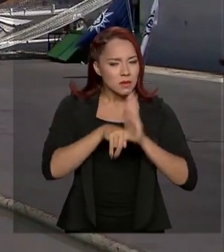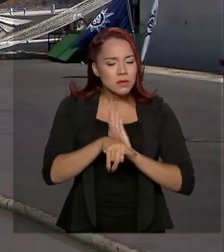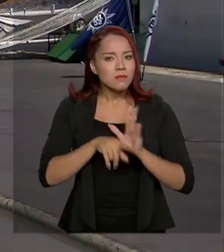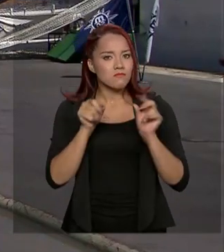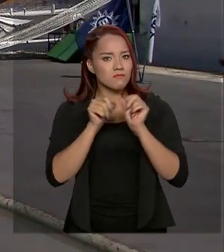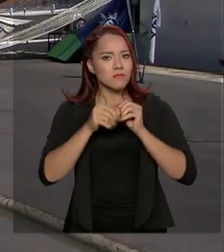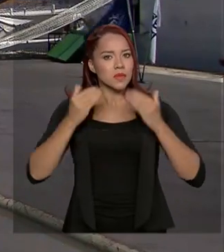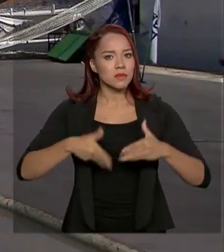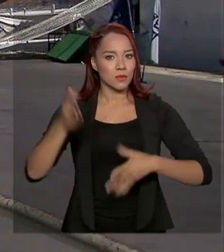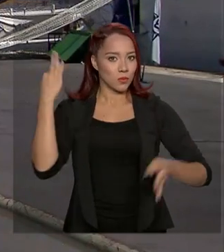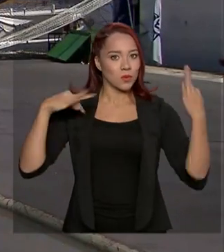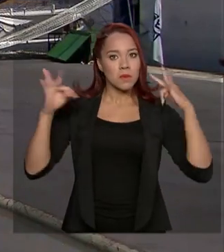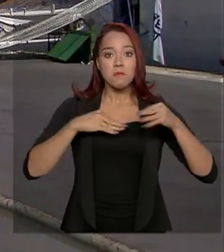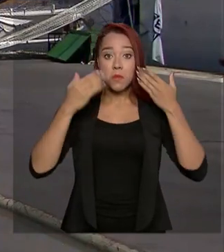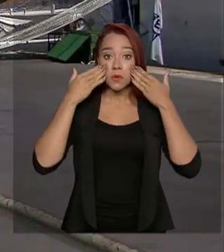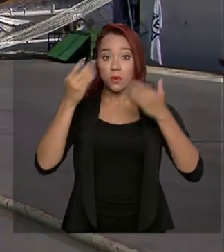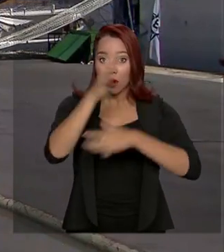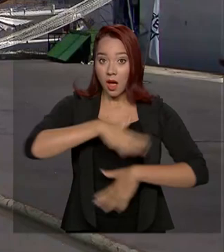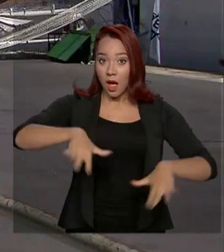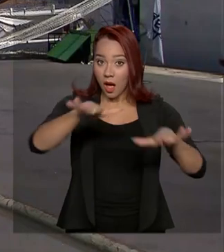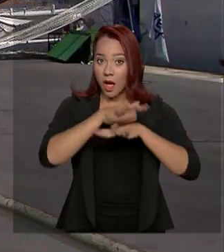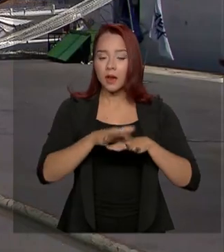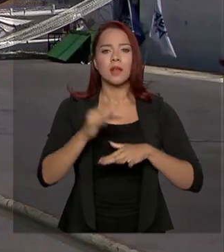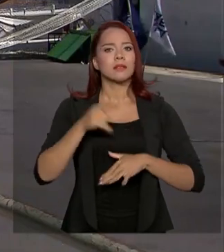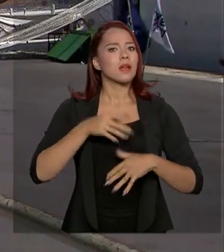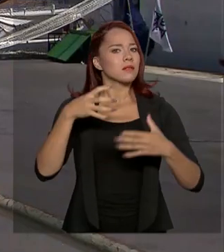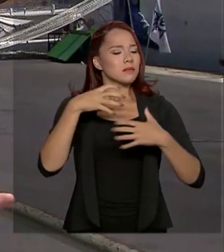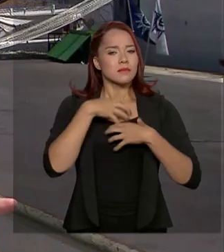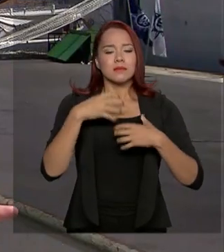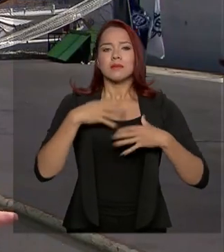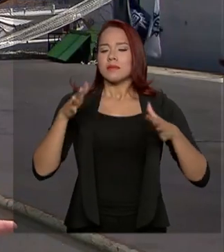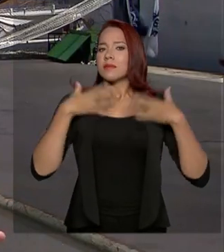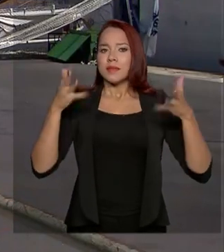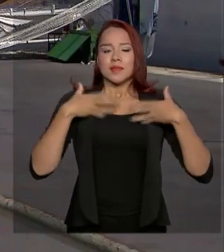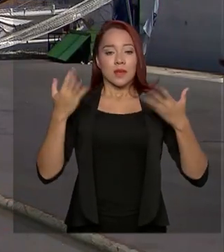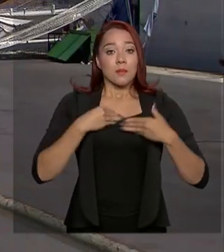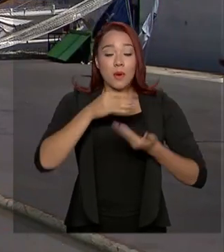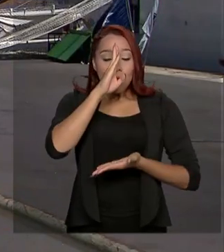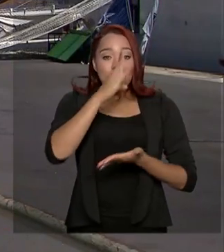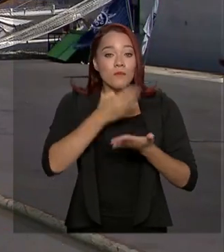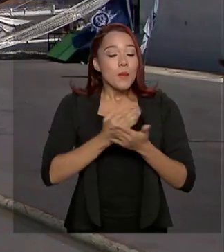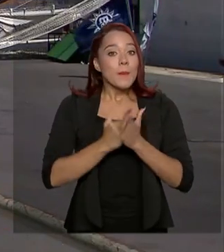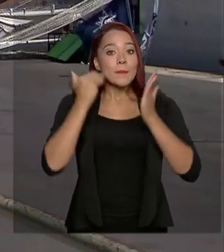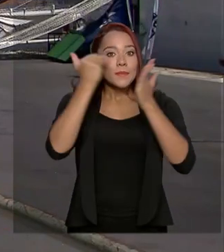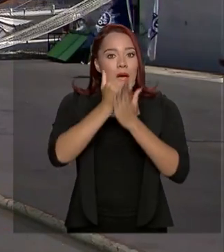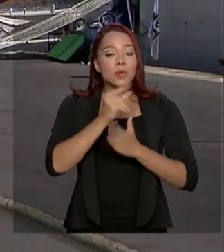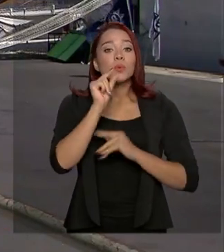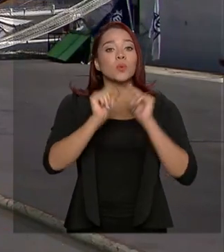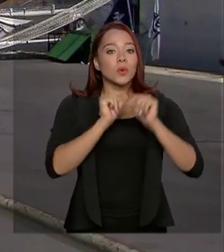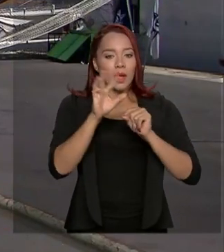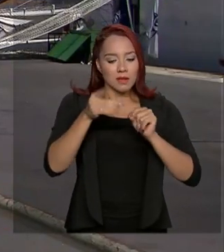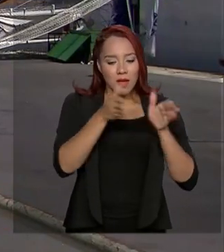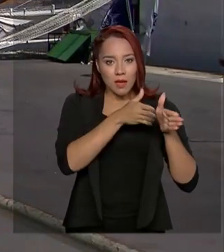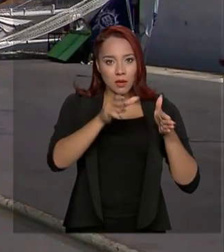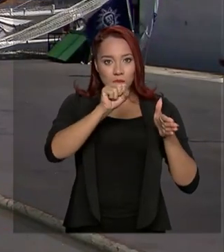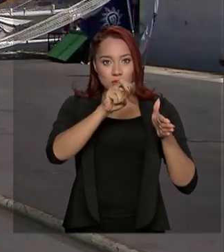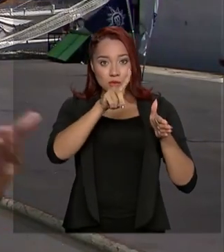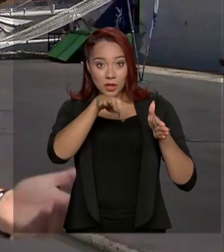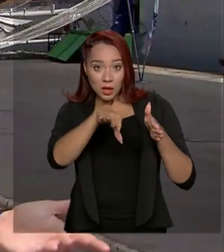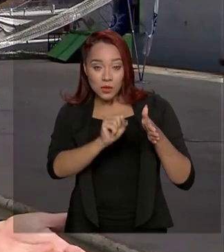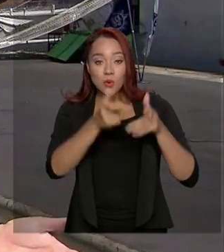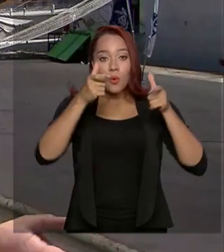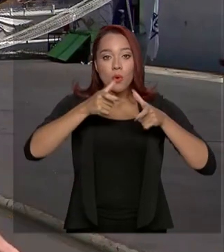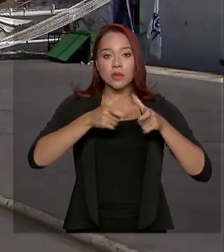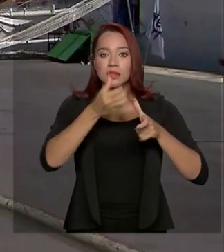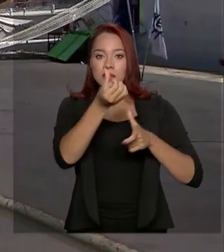pelo Ministério do Turismo revelou que o setor está otimista. O maior índice de confiança foi registrado justamente aqui na região sudeste, onde